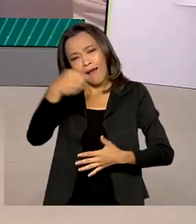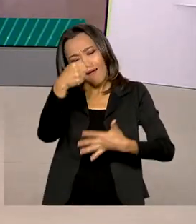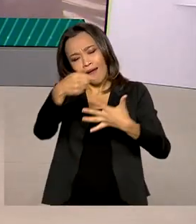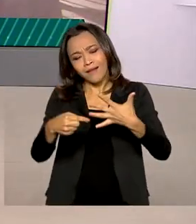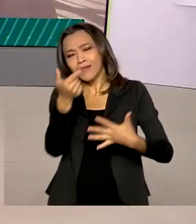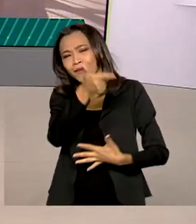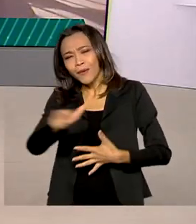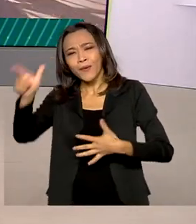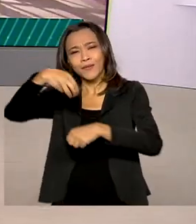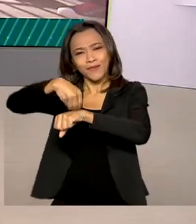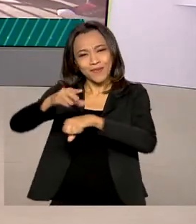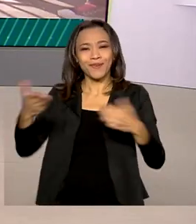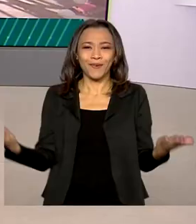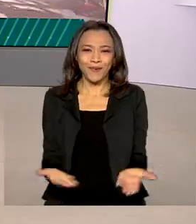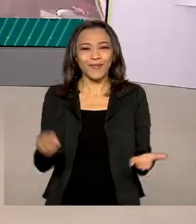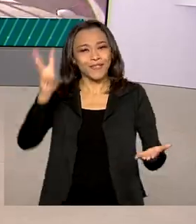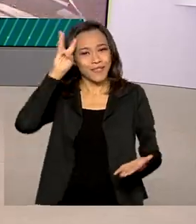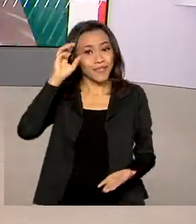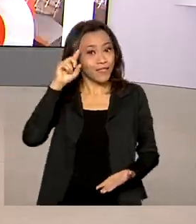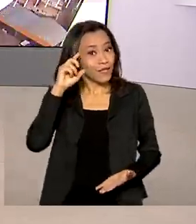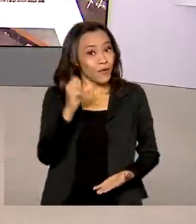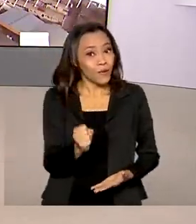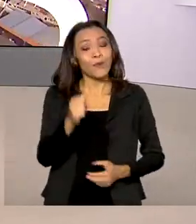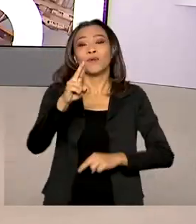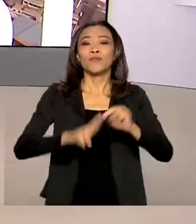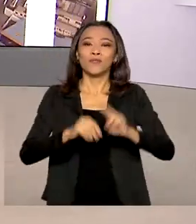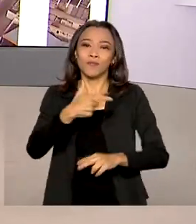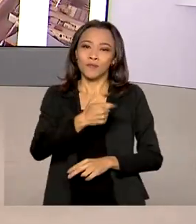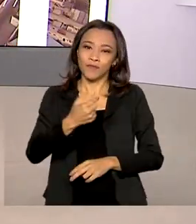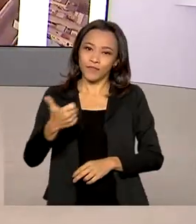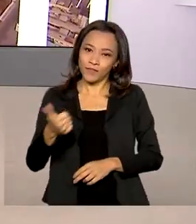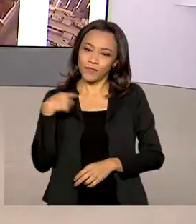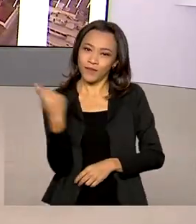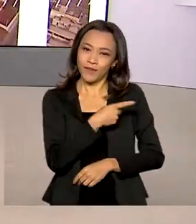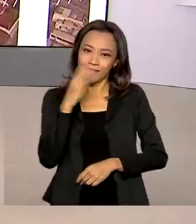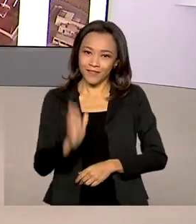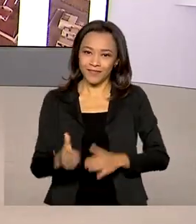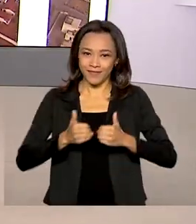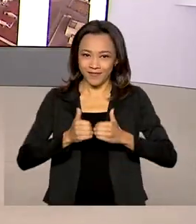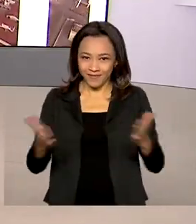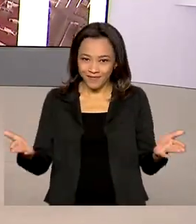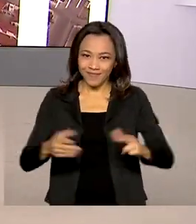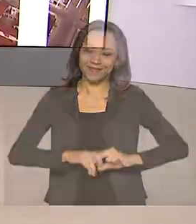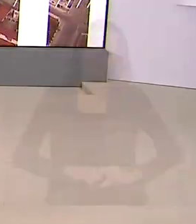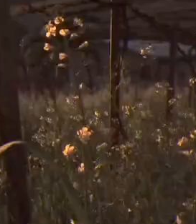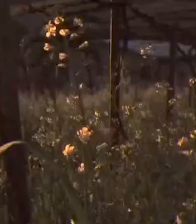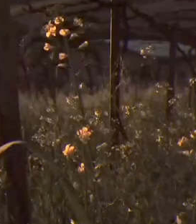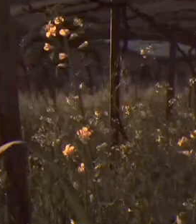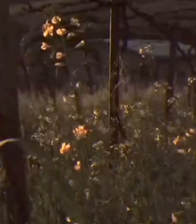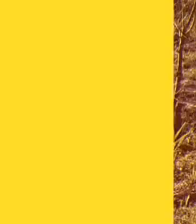notícias nesta terça-feira, 8 de junho de 2021. O Brasil em Dia já está começando.